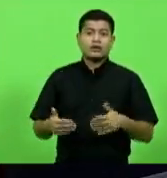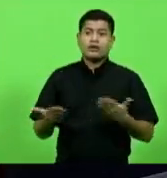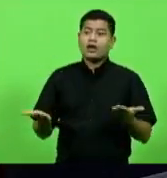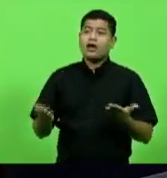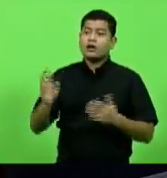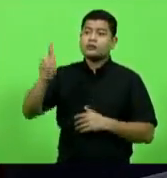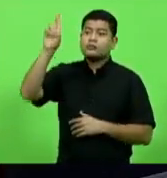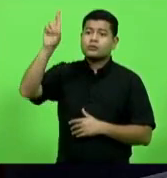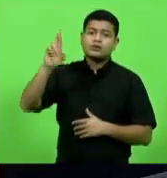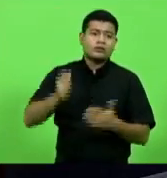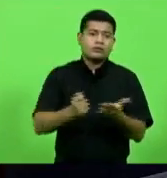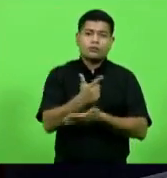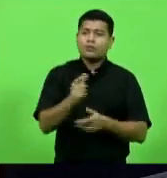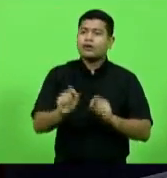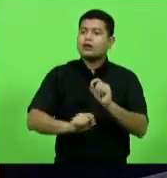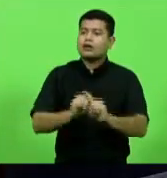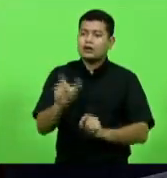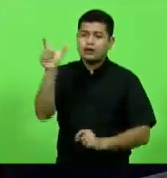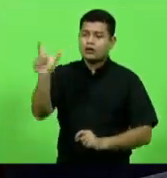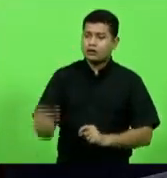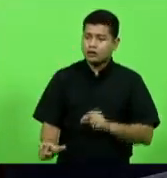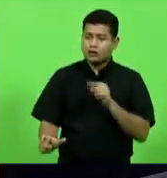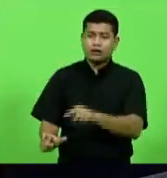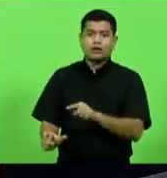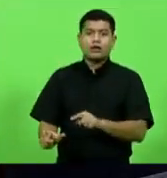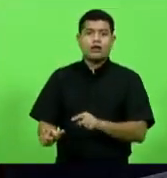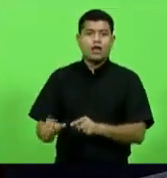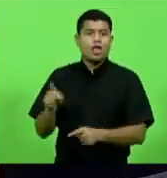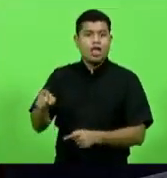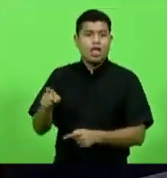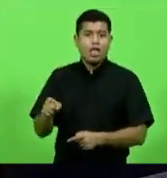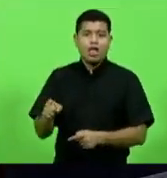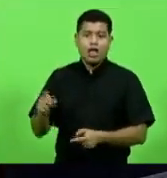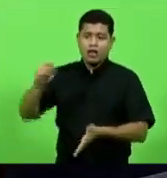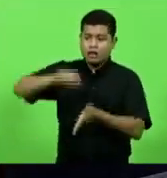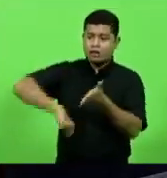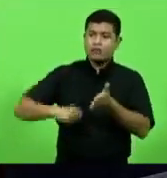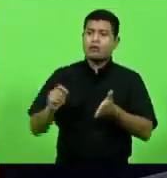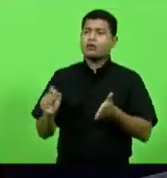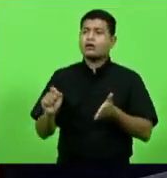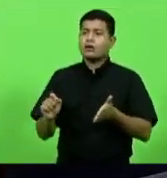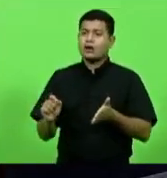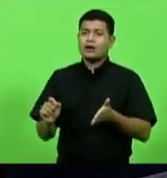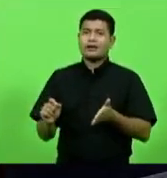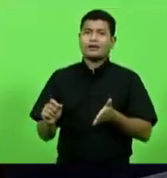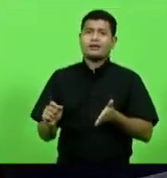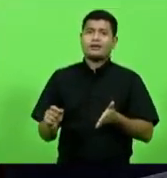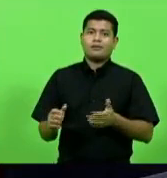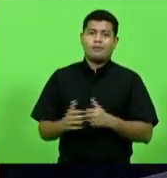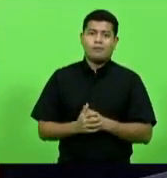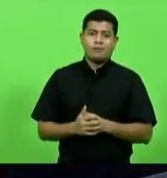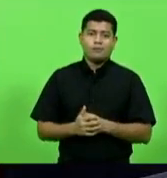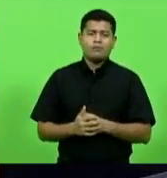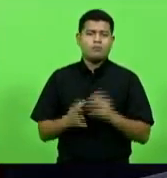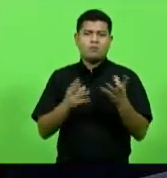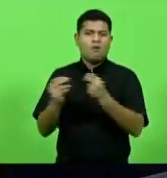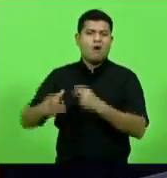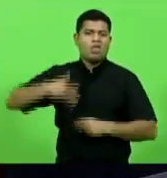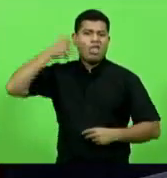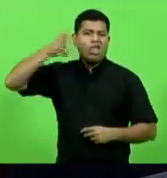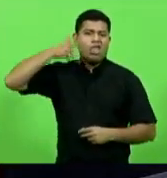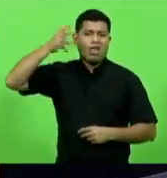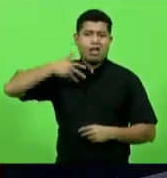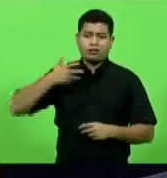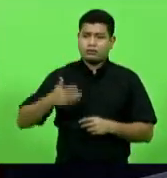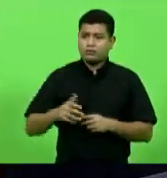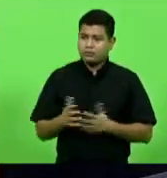responsável por isso quem apertou o botão quem usou a caneta poderosa os jargões foram criados aos montes né lá no artigo